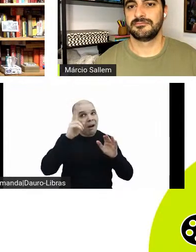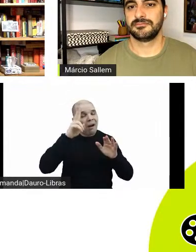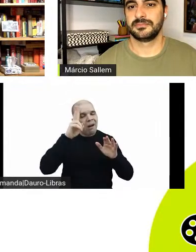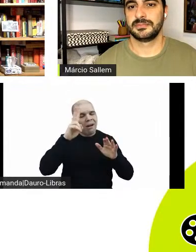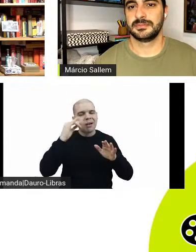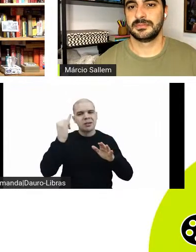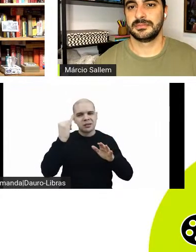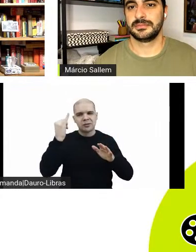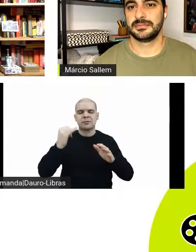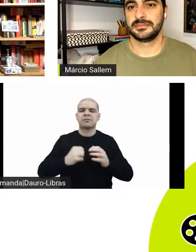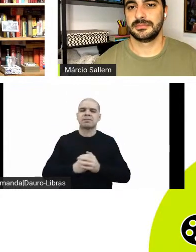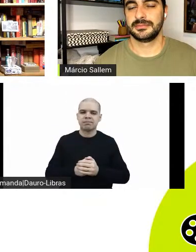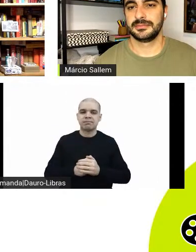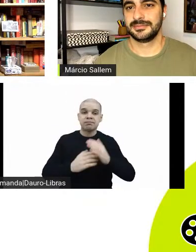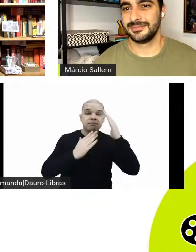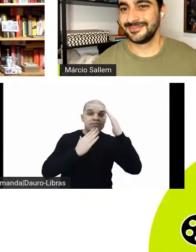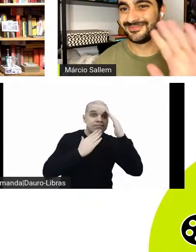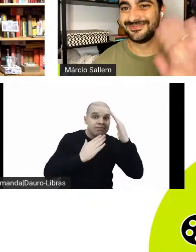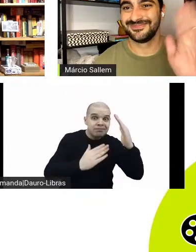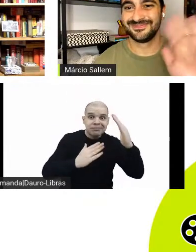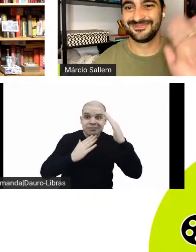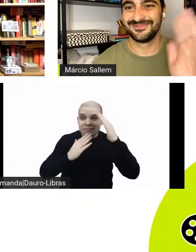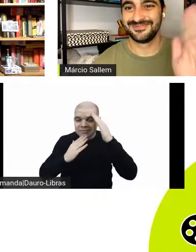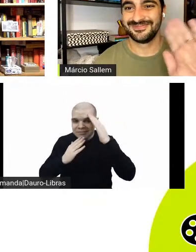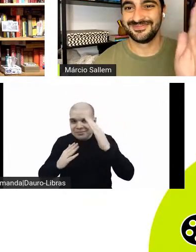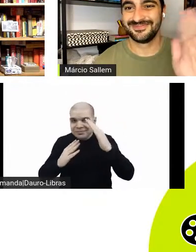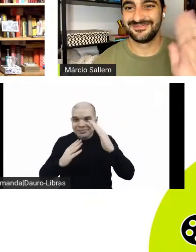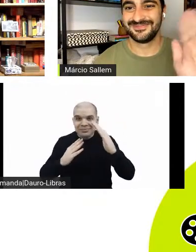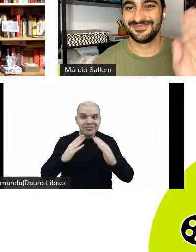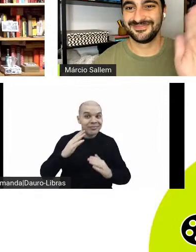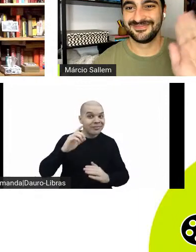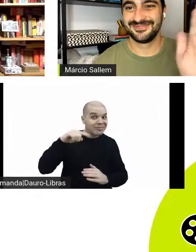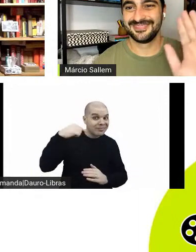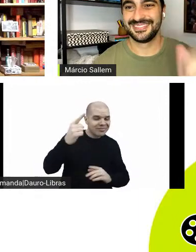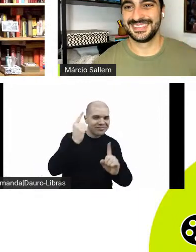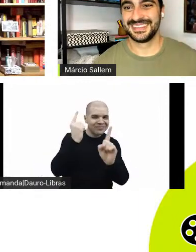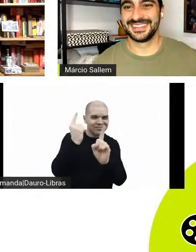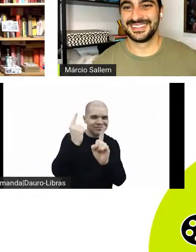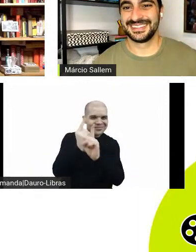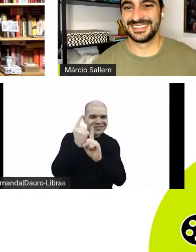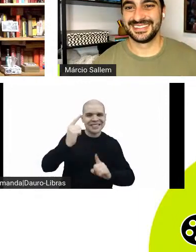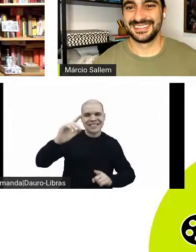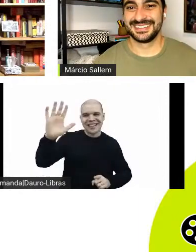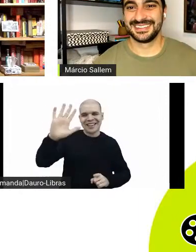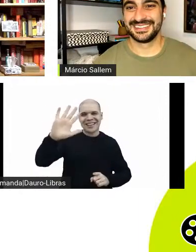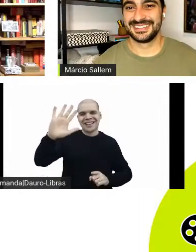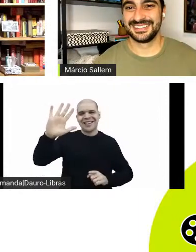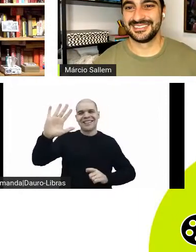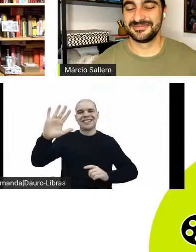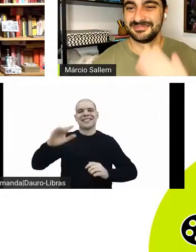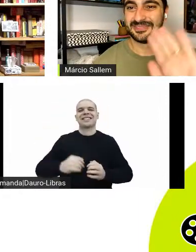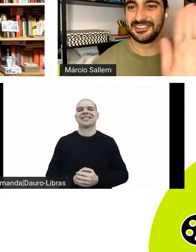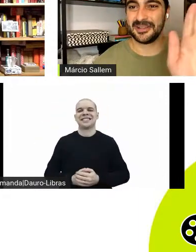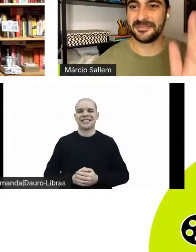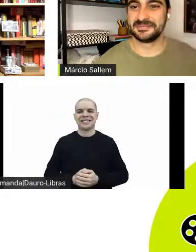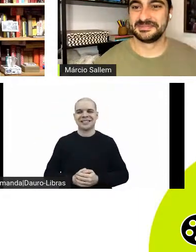firmes e fortes. Obrigada, gente, e até sábado que vem, um beijo, valeu pela participação de todos, até mais, tchau, tchau. Tchau. Tchau.